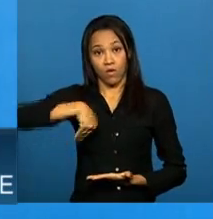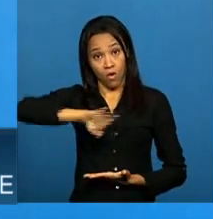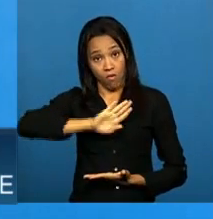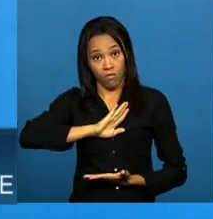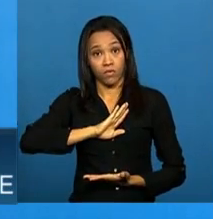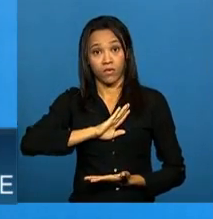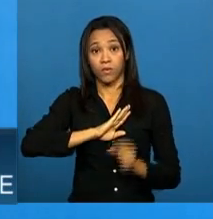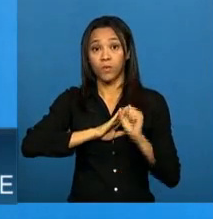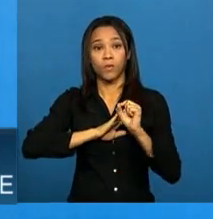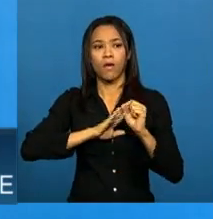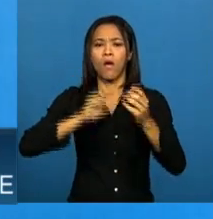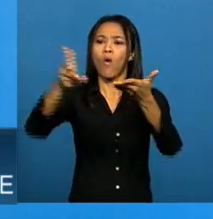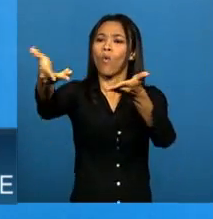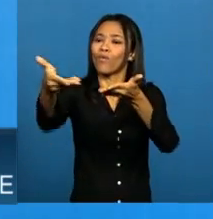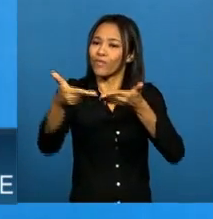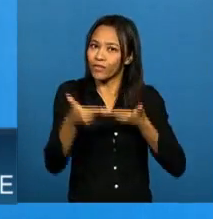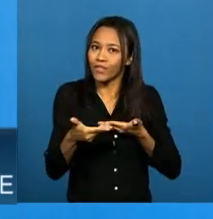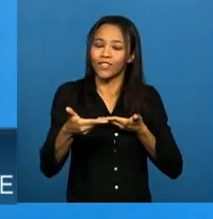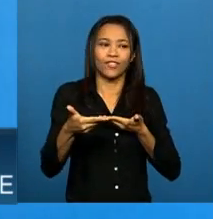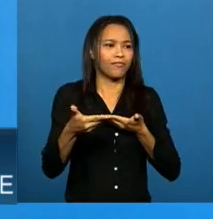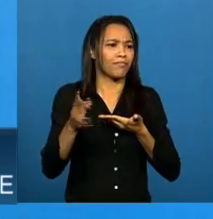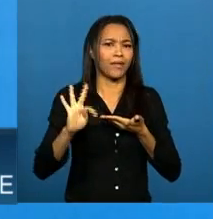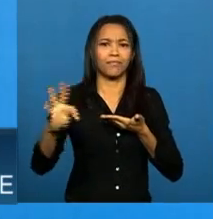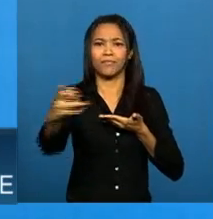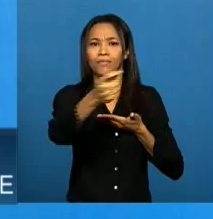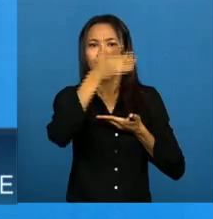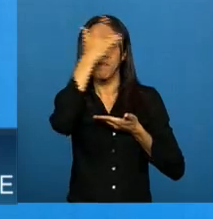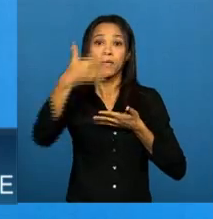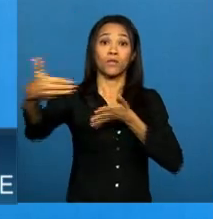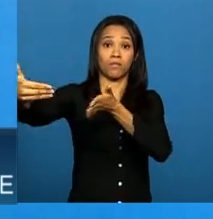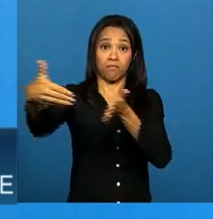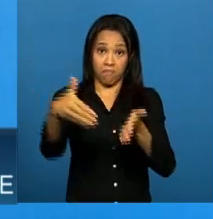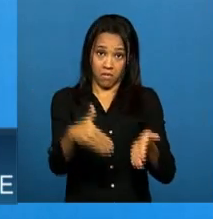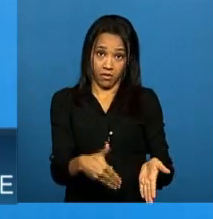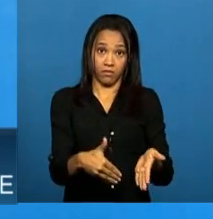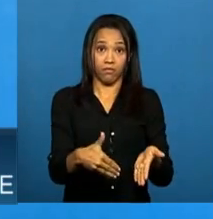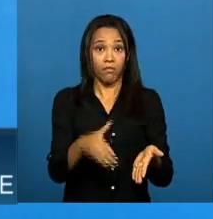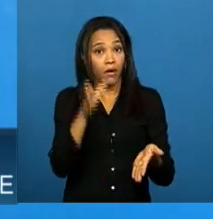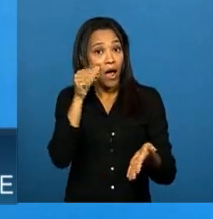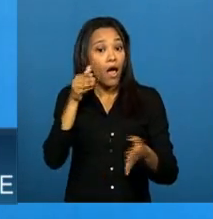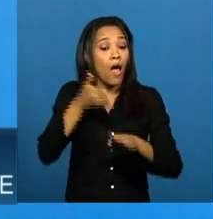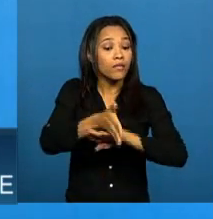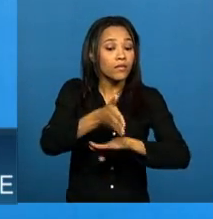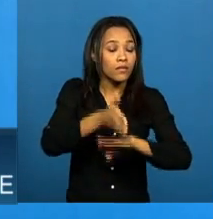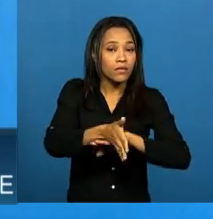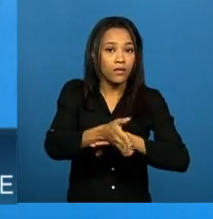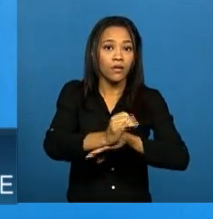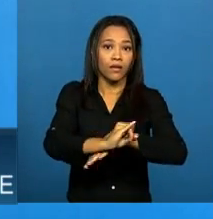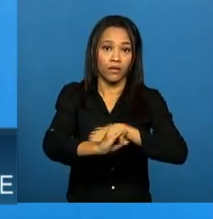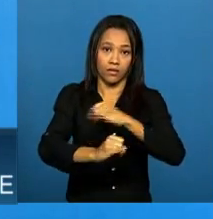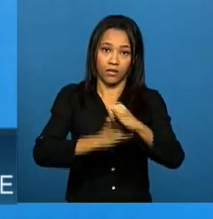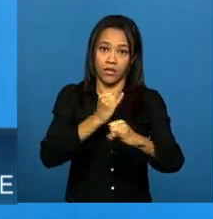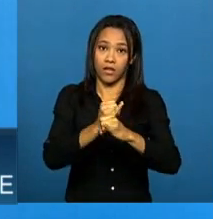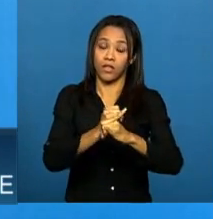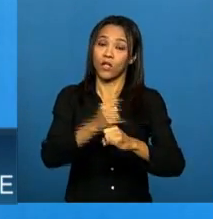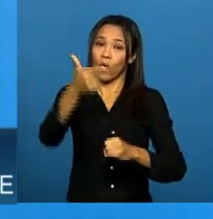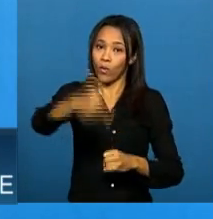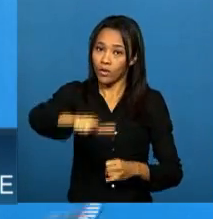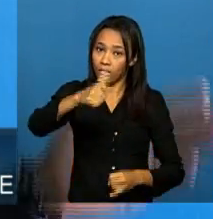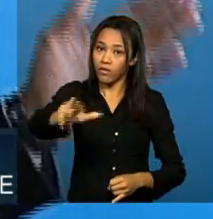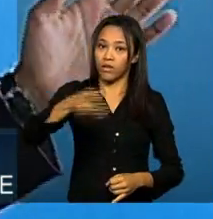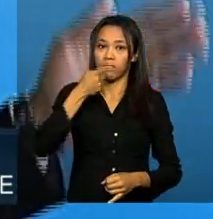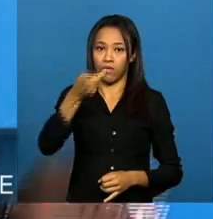convite para a participação ampla de todas e todos e reforçamos, então, a